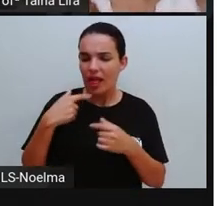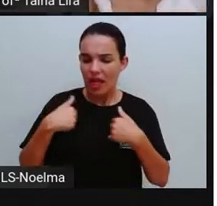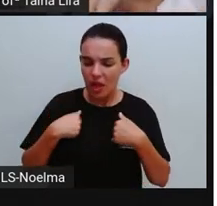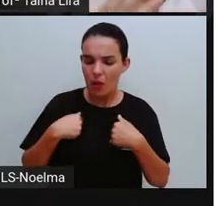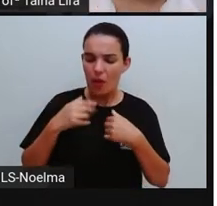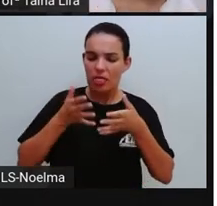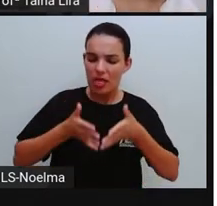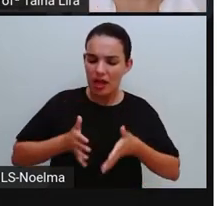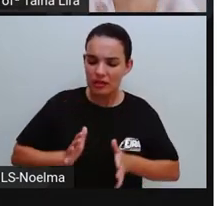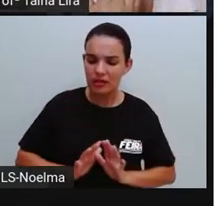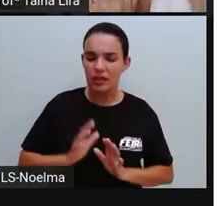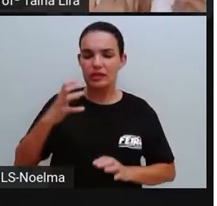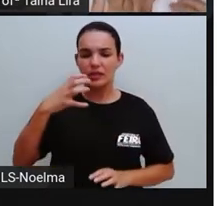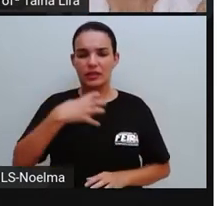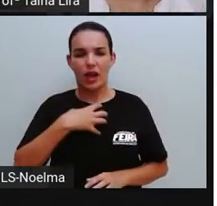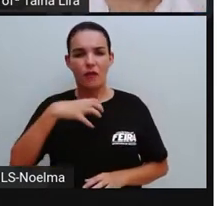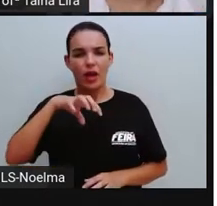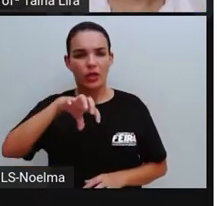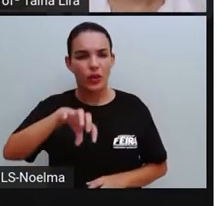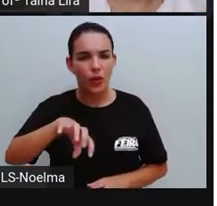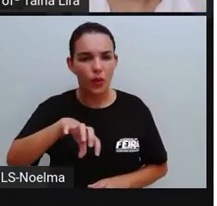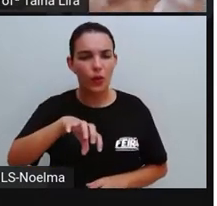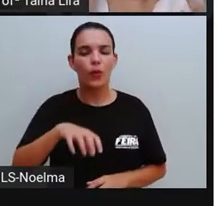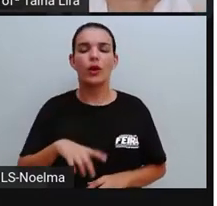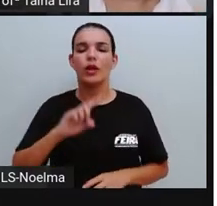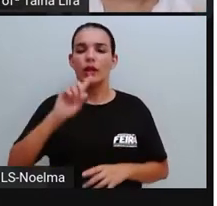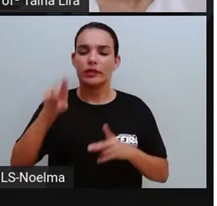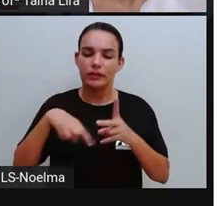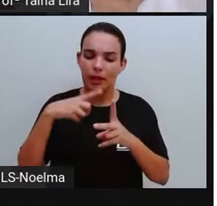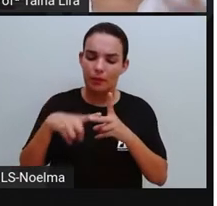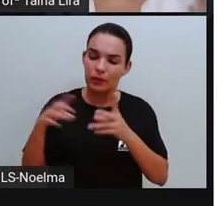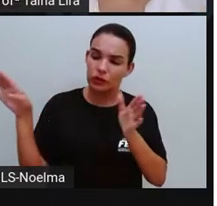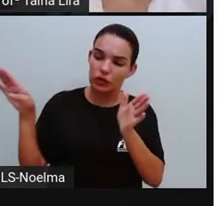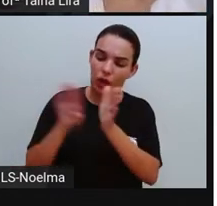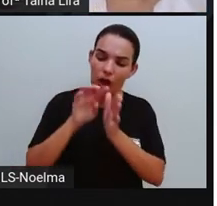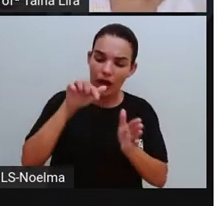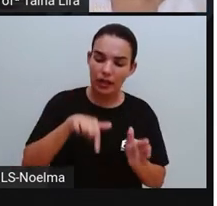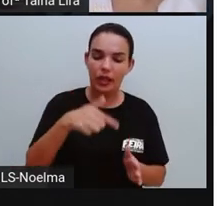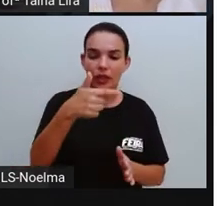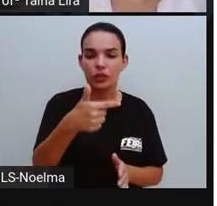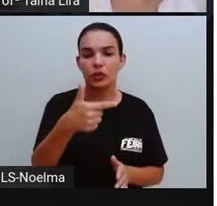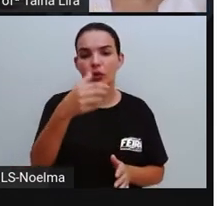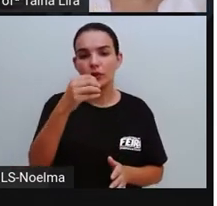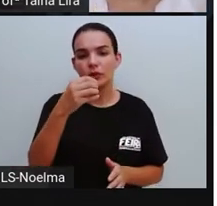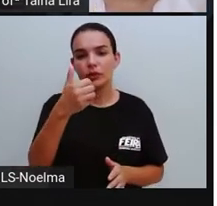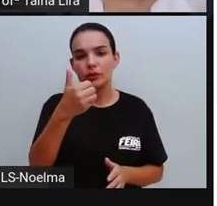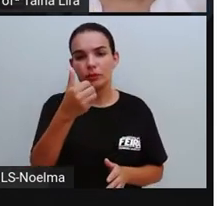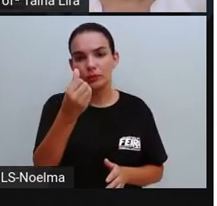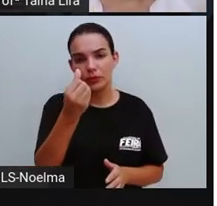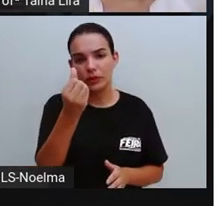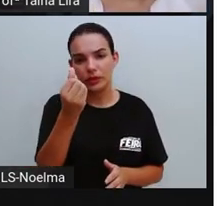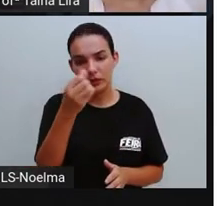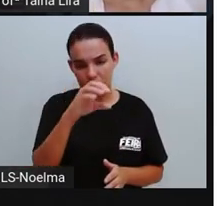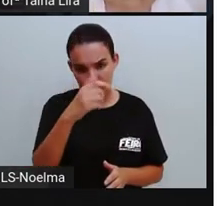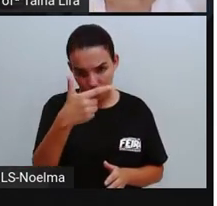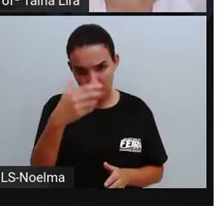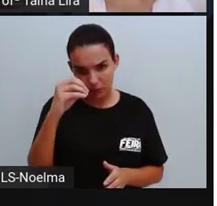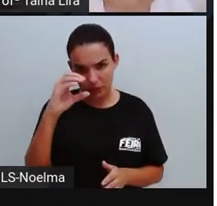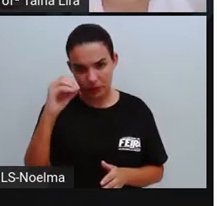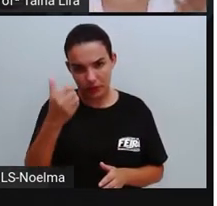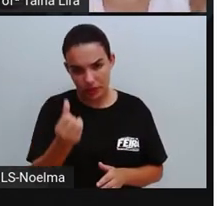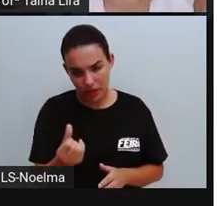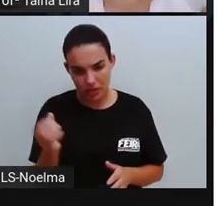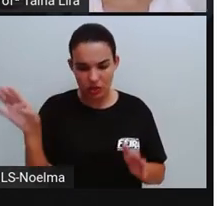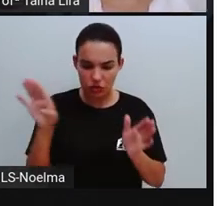2006 eu vim morar aqui em Feira de Santana. Então, ali é uma introdução, tá? Tá